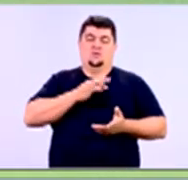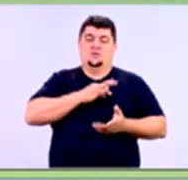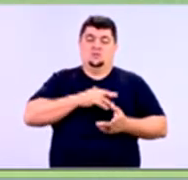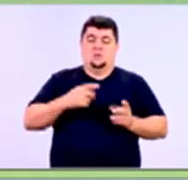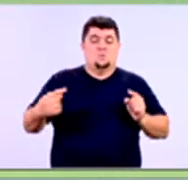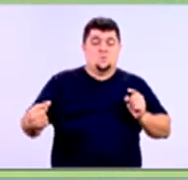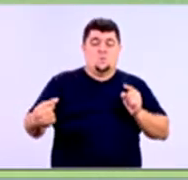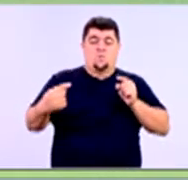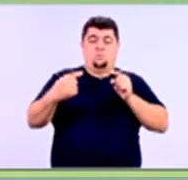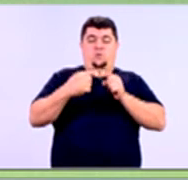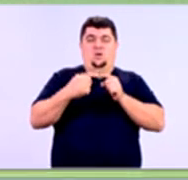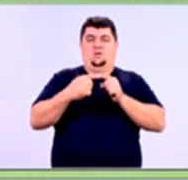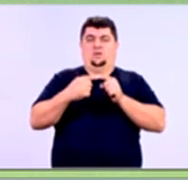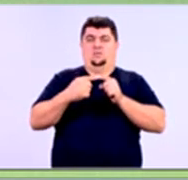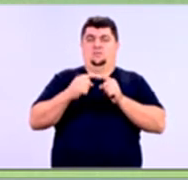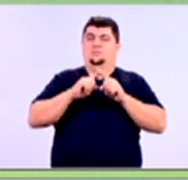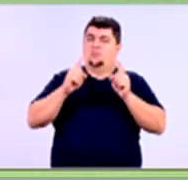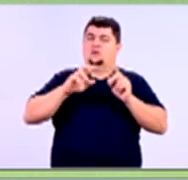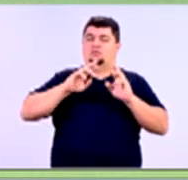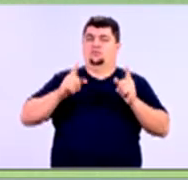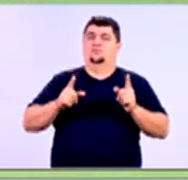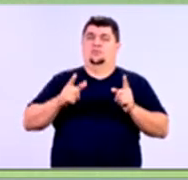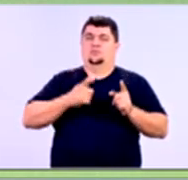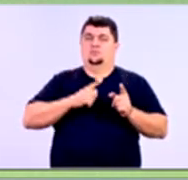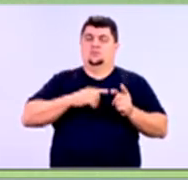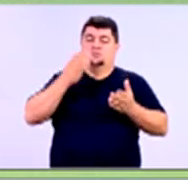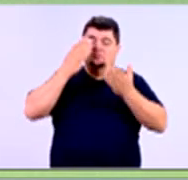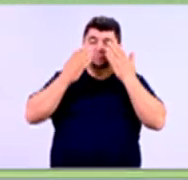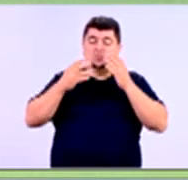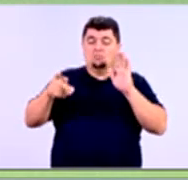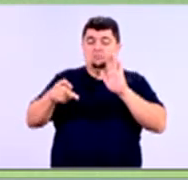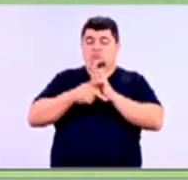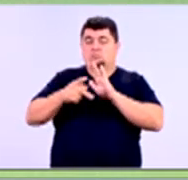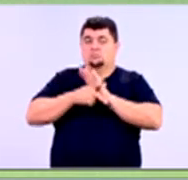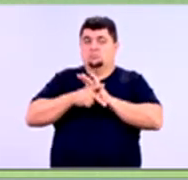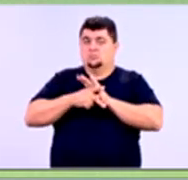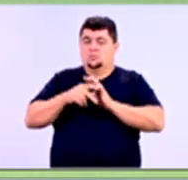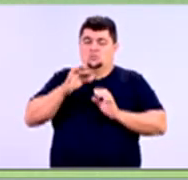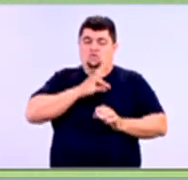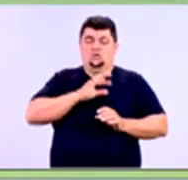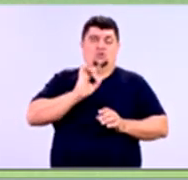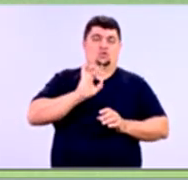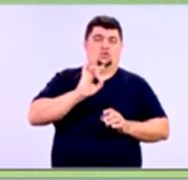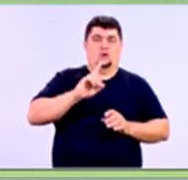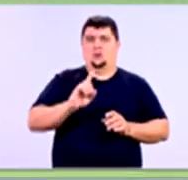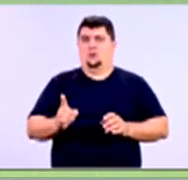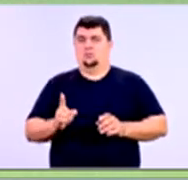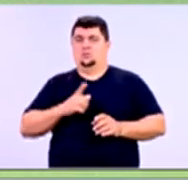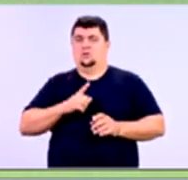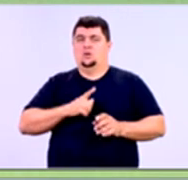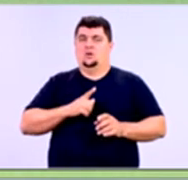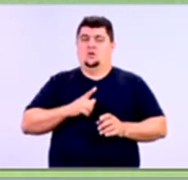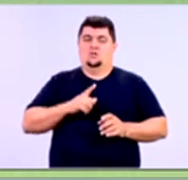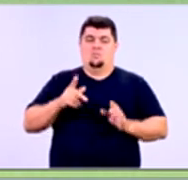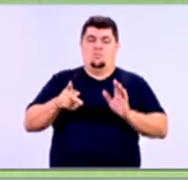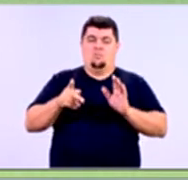conceito de condições, mas ela está analisando coisas que não são necessariamente a renda. São coisas mais